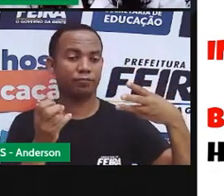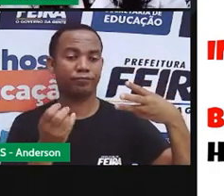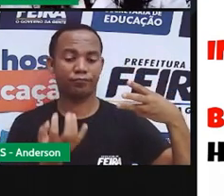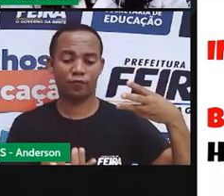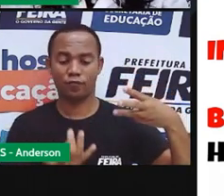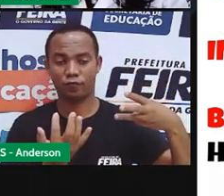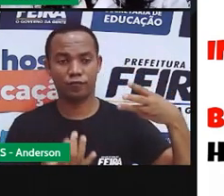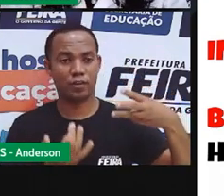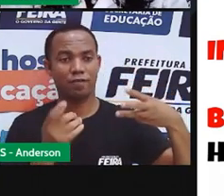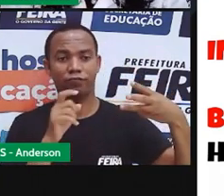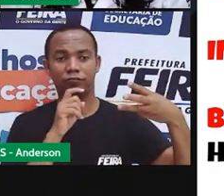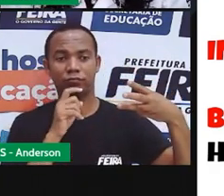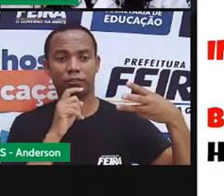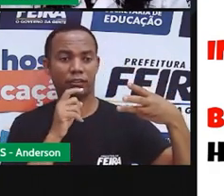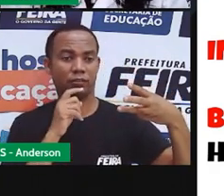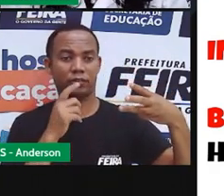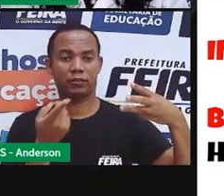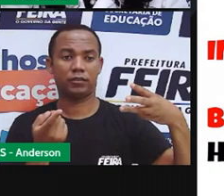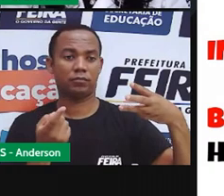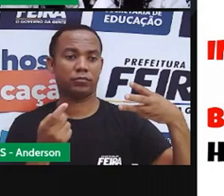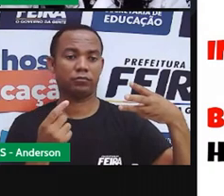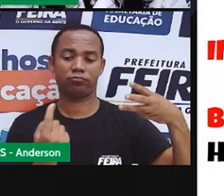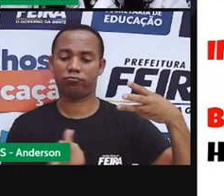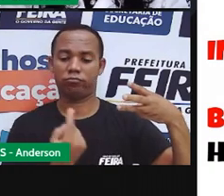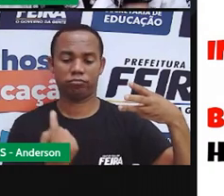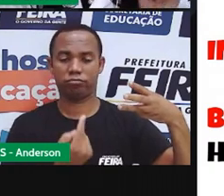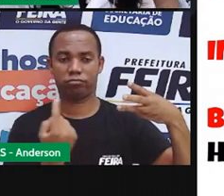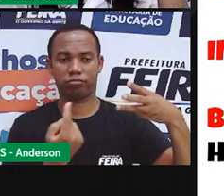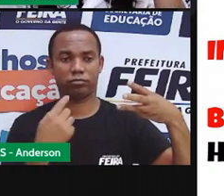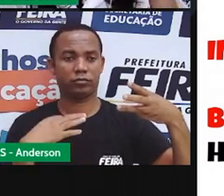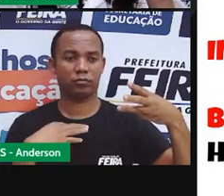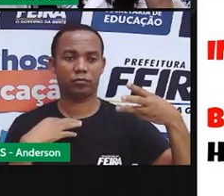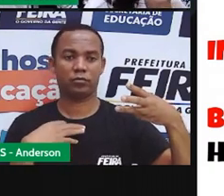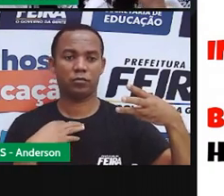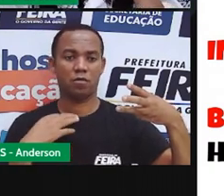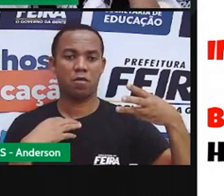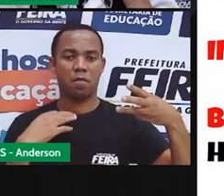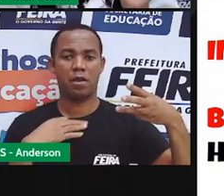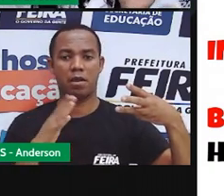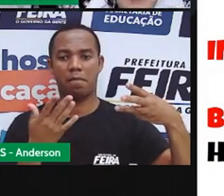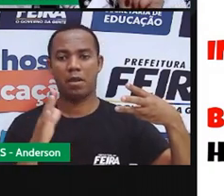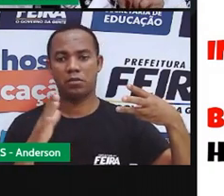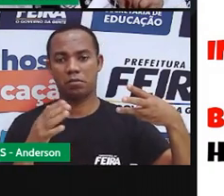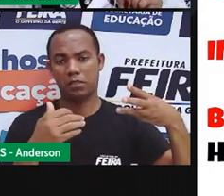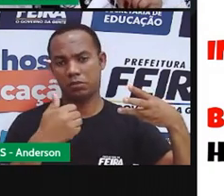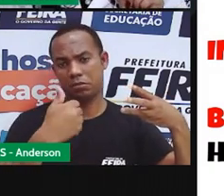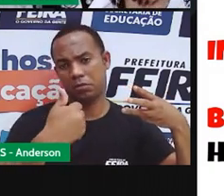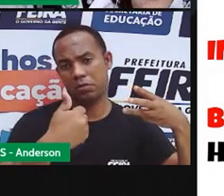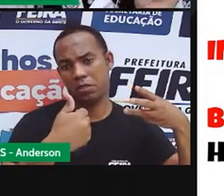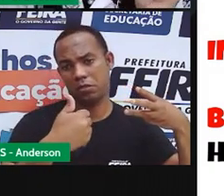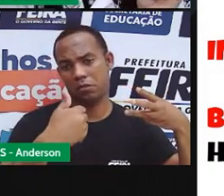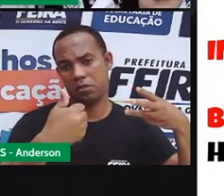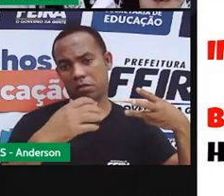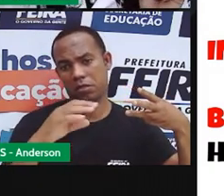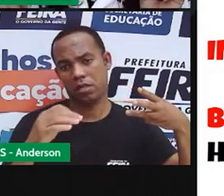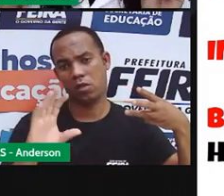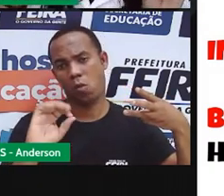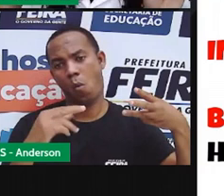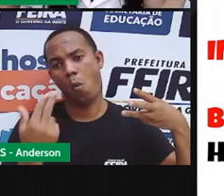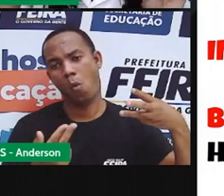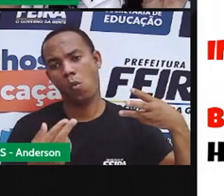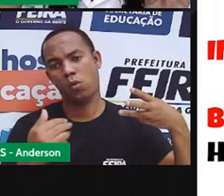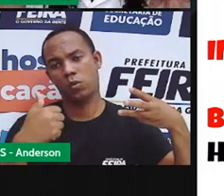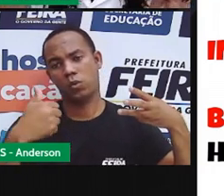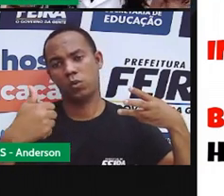fogões, geladeiras, lavadoras, 110 e 120. Esse inversor